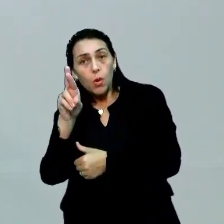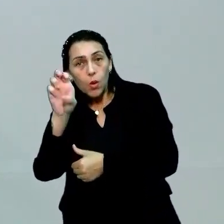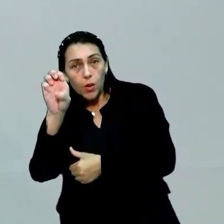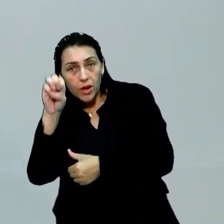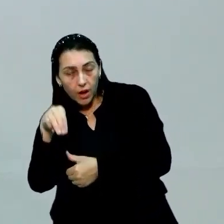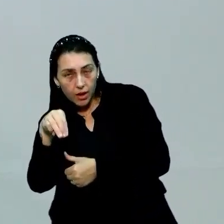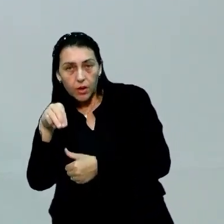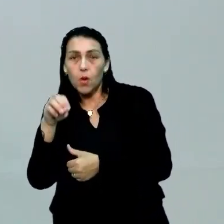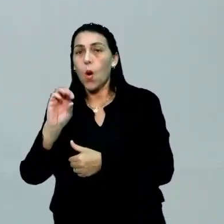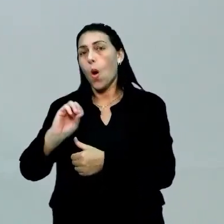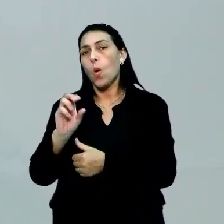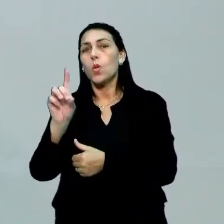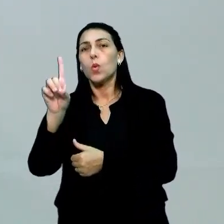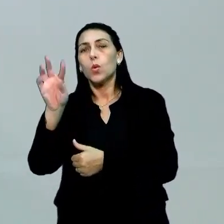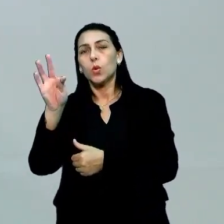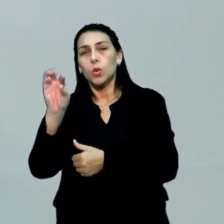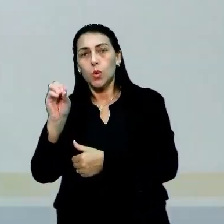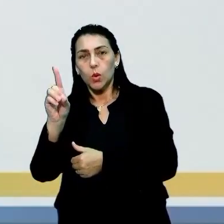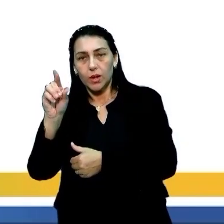todavia, ok?